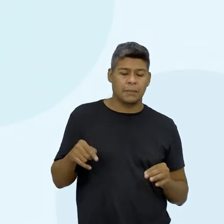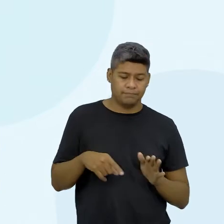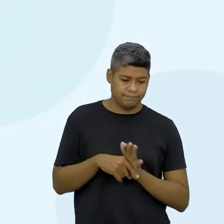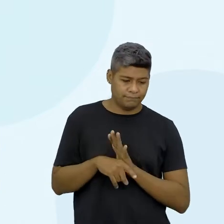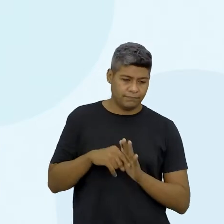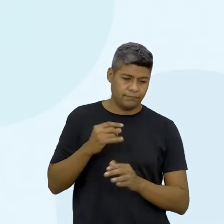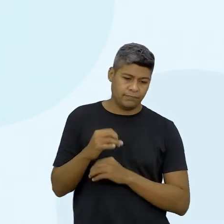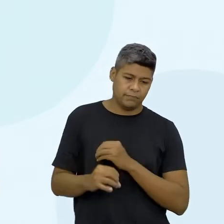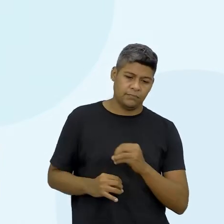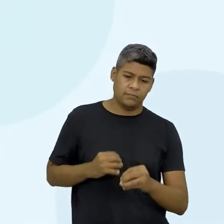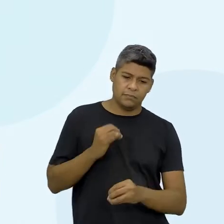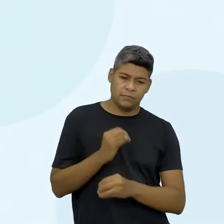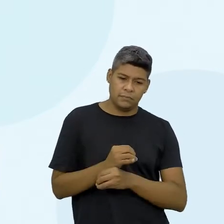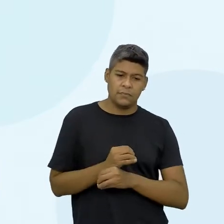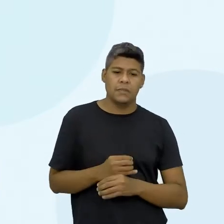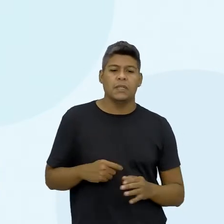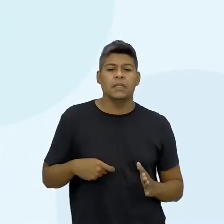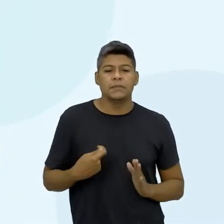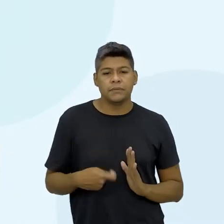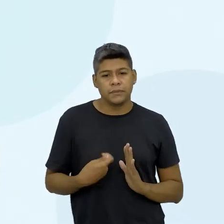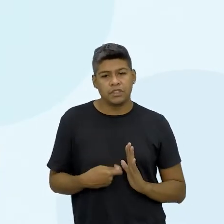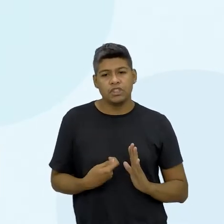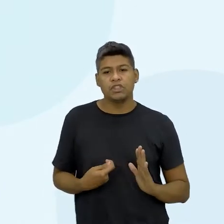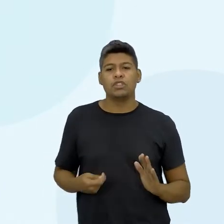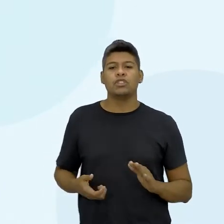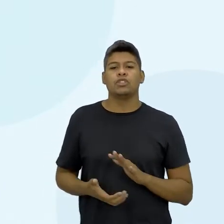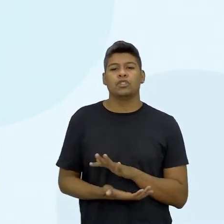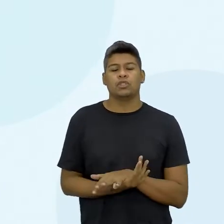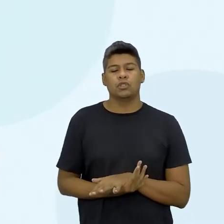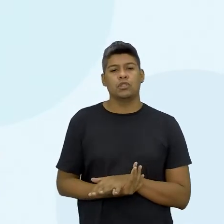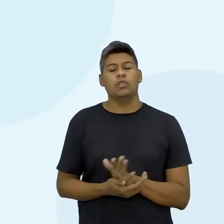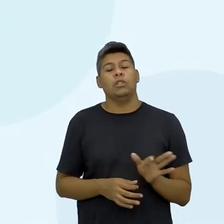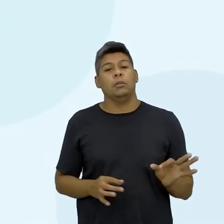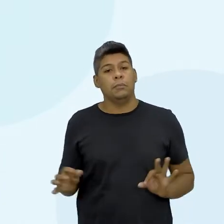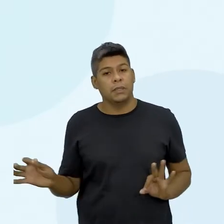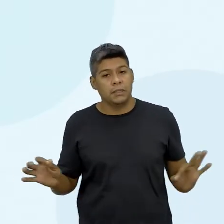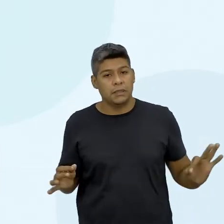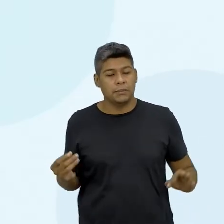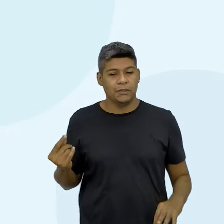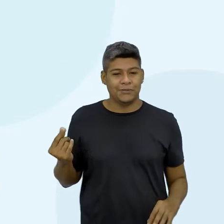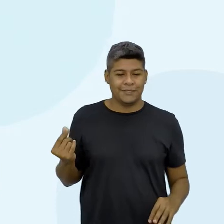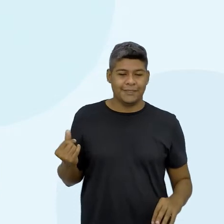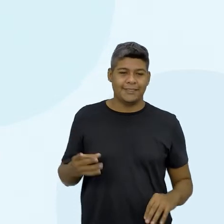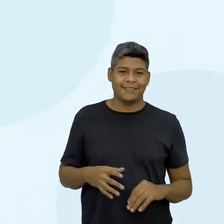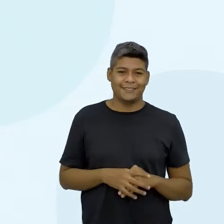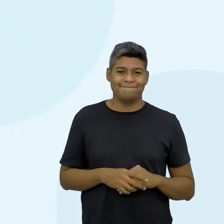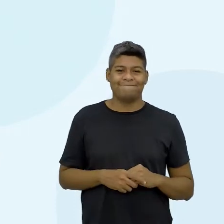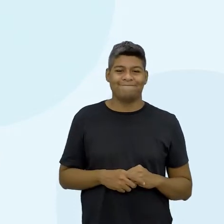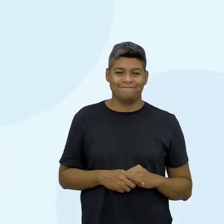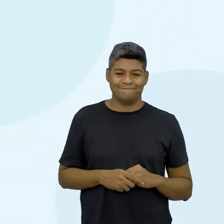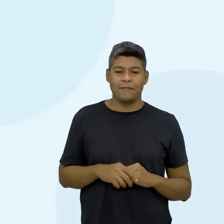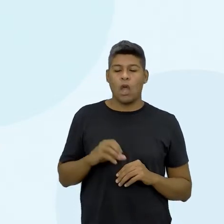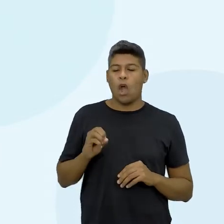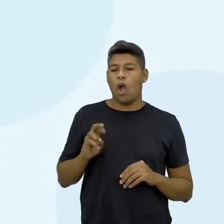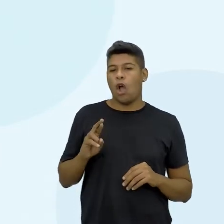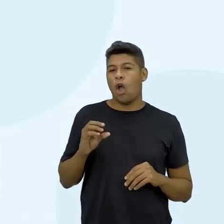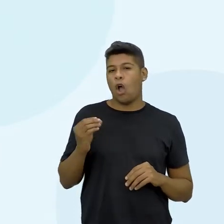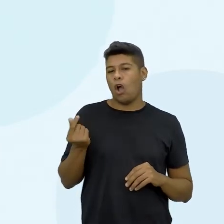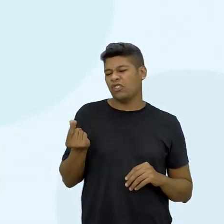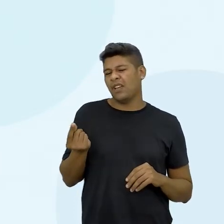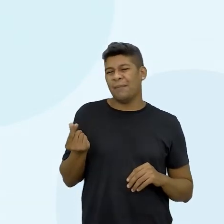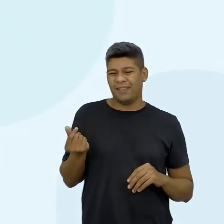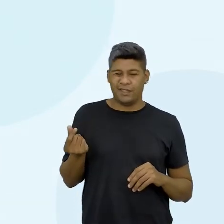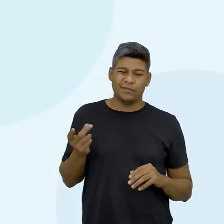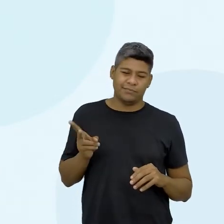internet desses vídeos sobre planejamento financeiro e orçamento financeiro. Então,